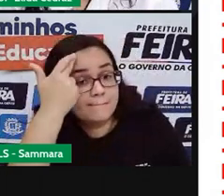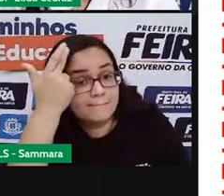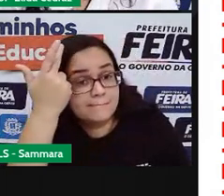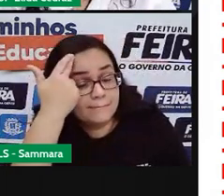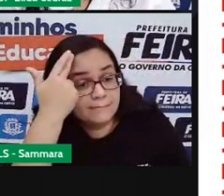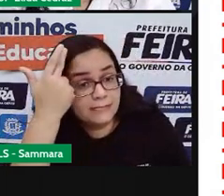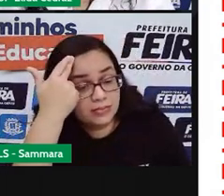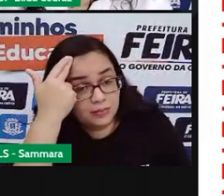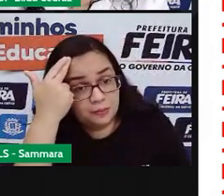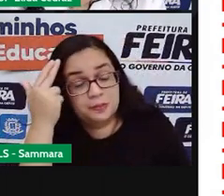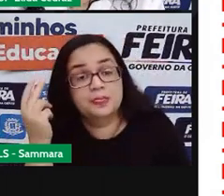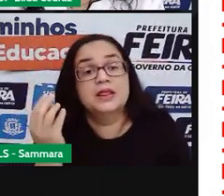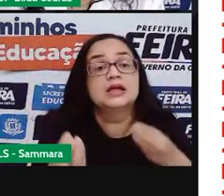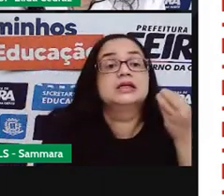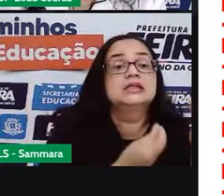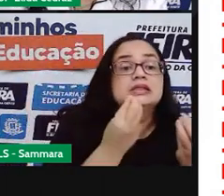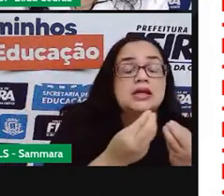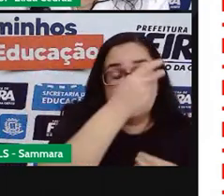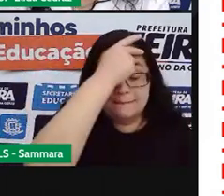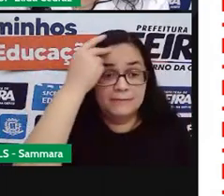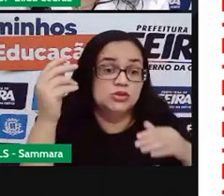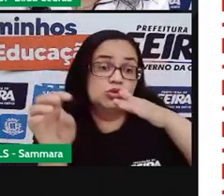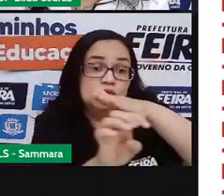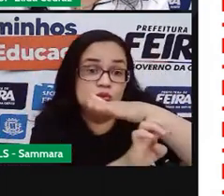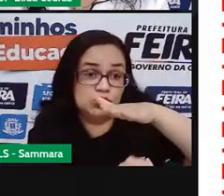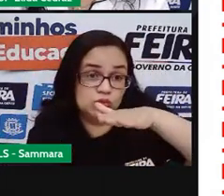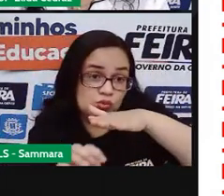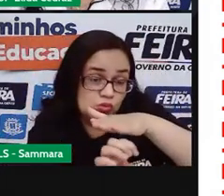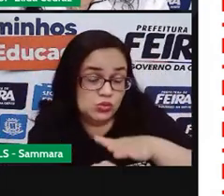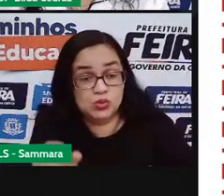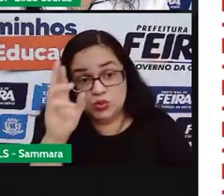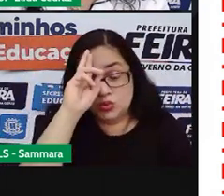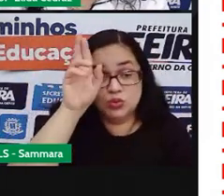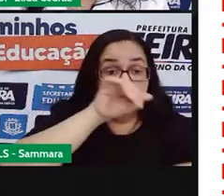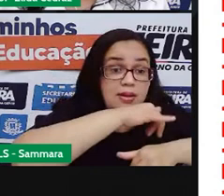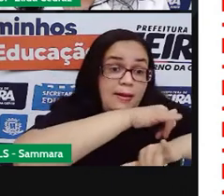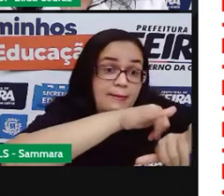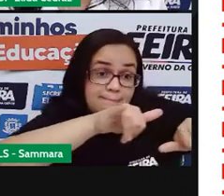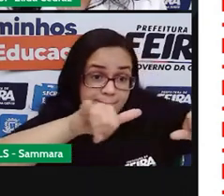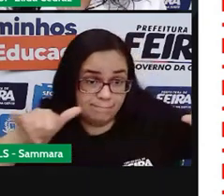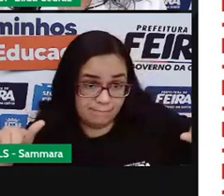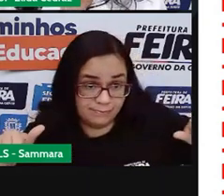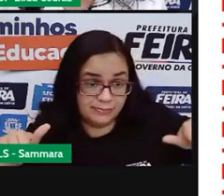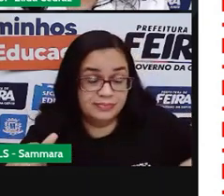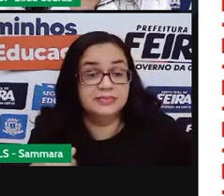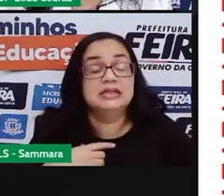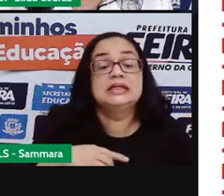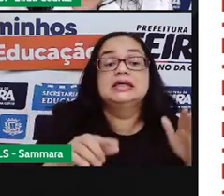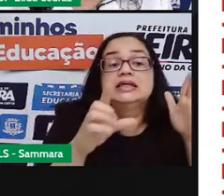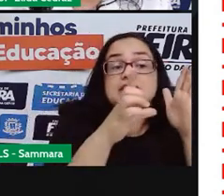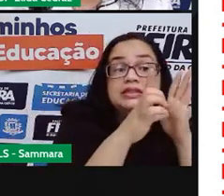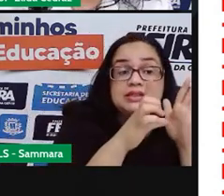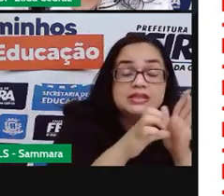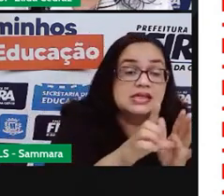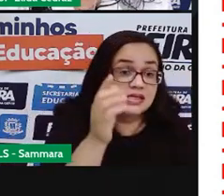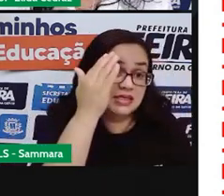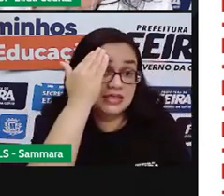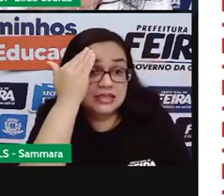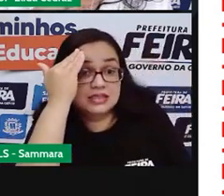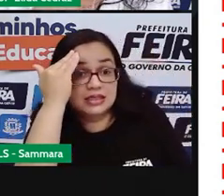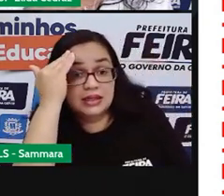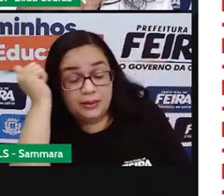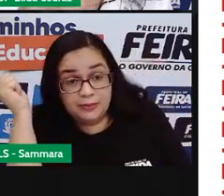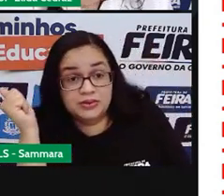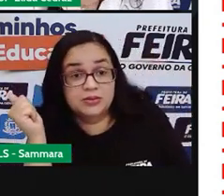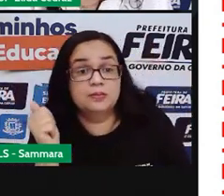é uma forma do empresário, do dono daquele produto que está sendo anunciado, daquela loja, saber que